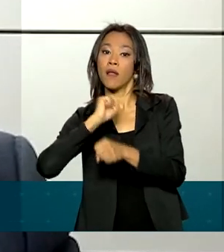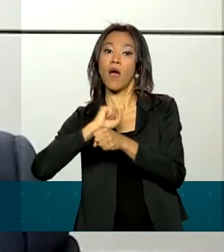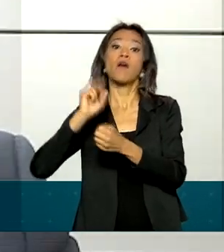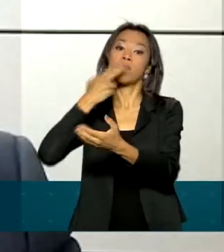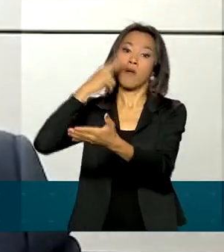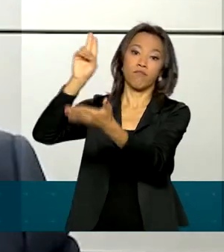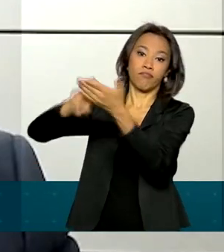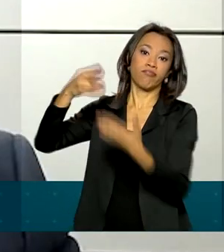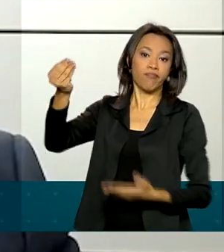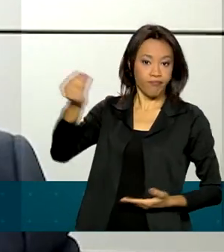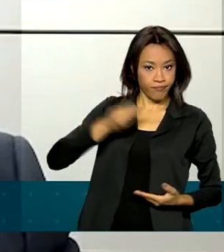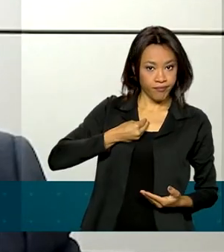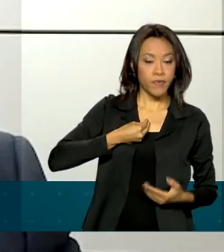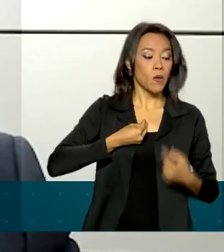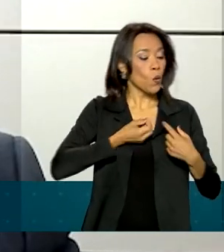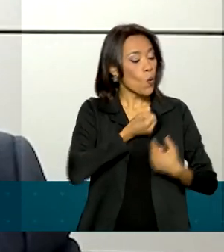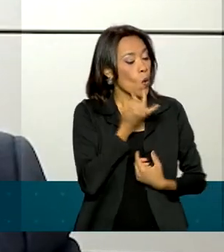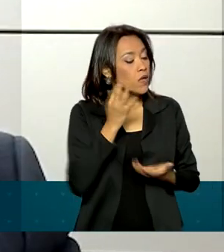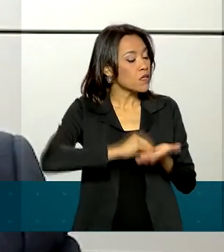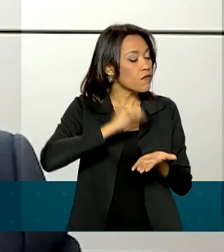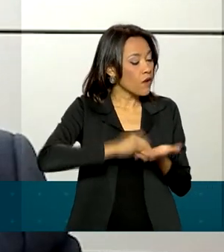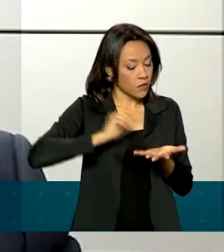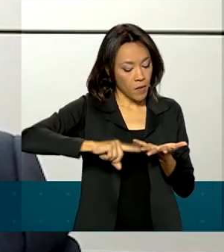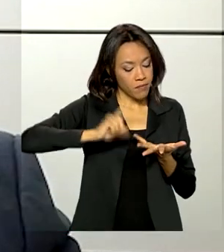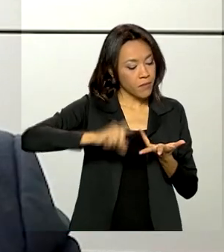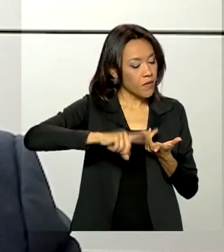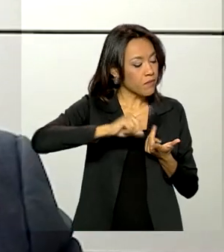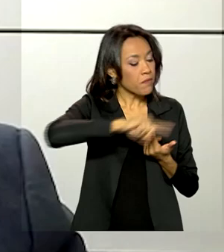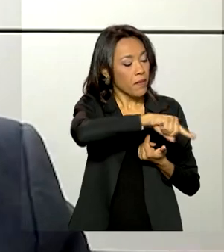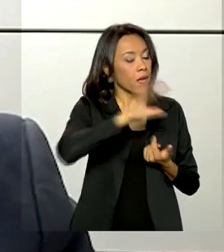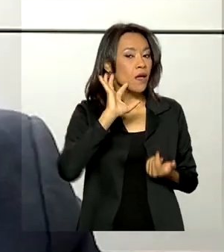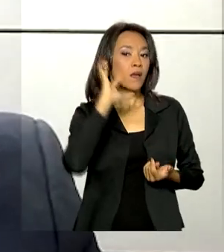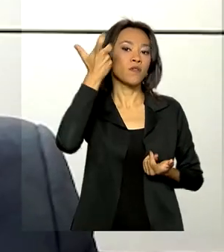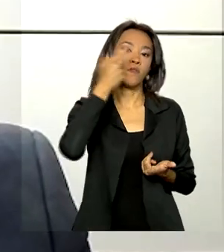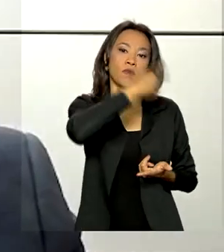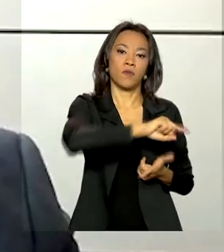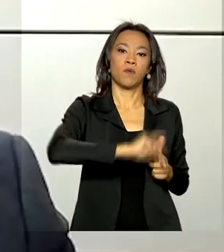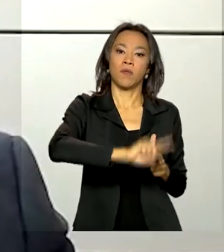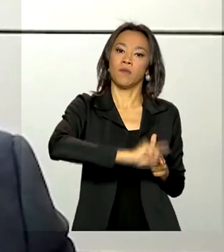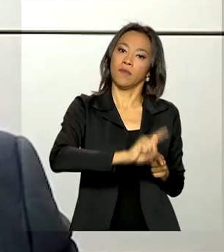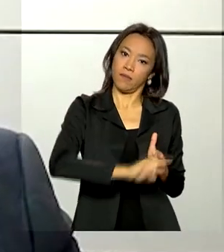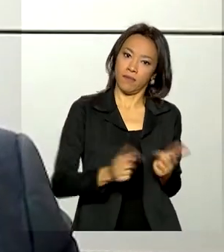correspondência descrevendo quais são os documentos que ele precisa para poder fazer a regularização.